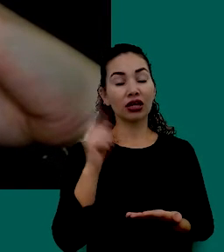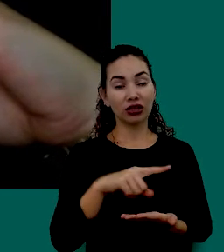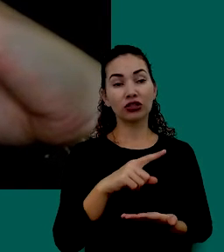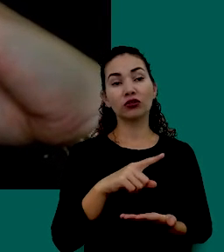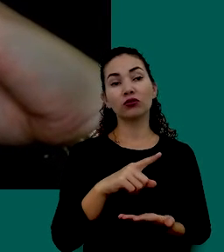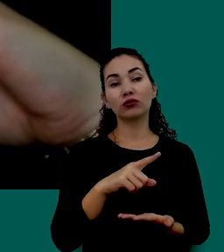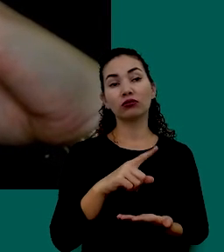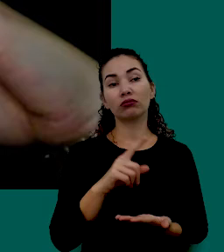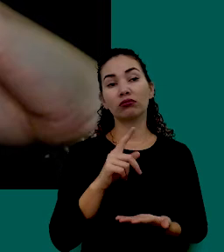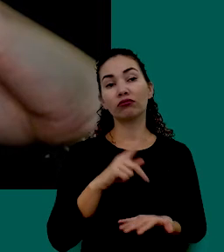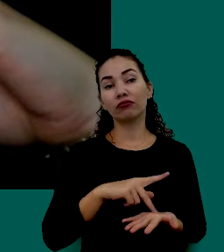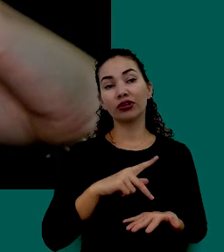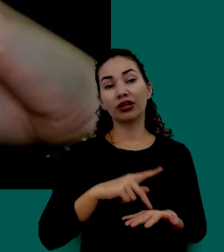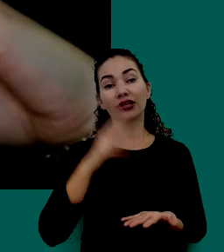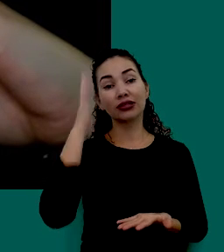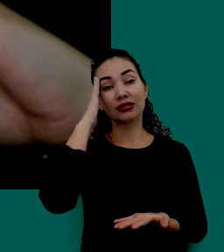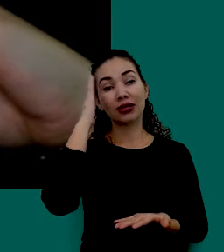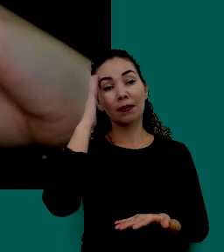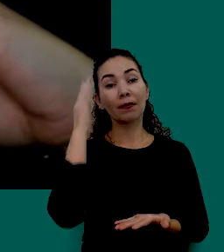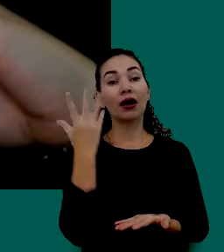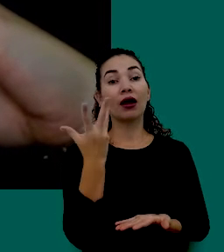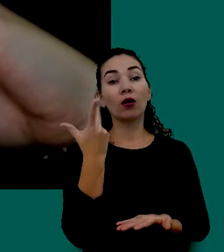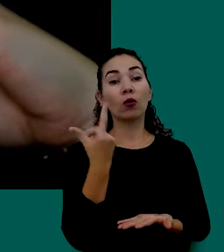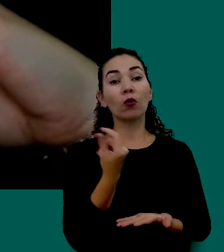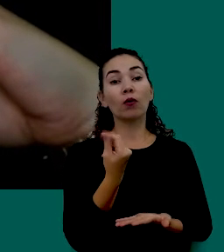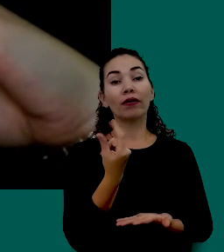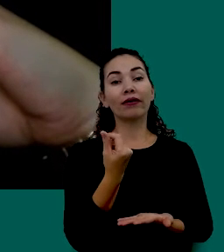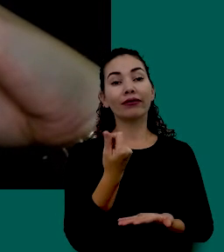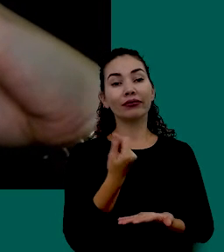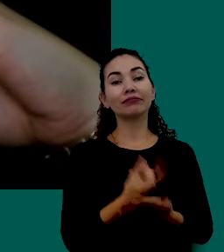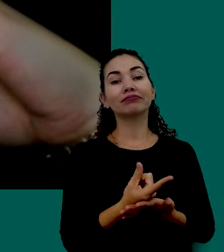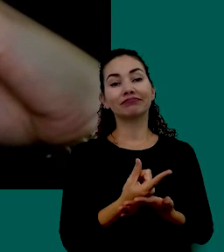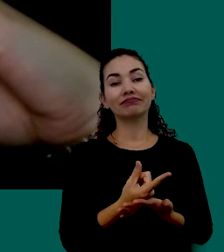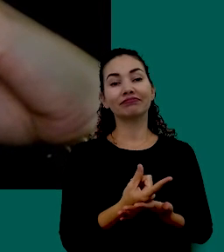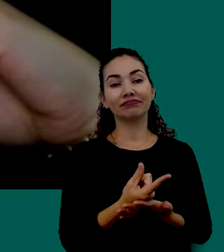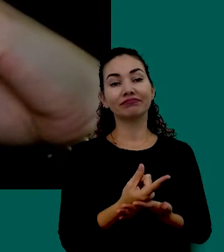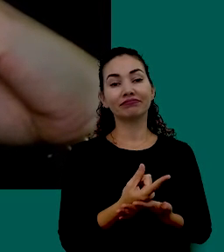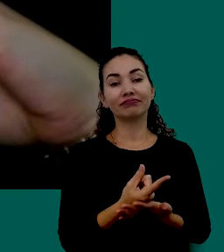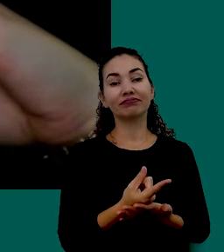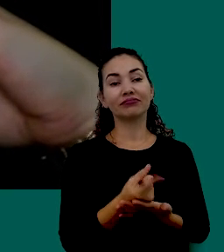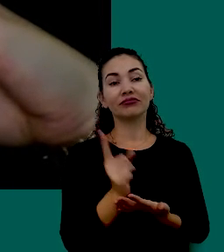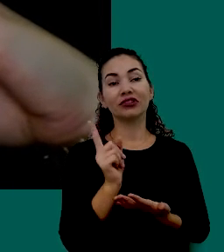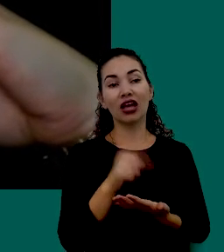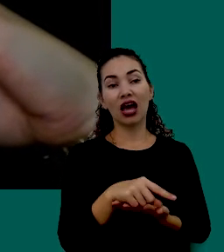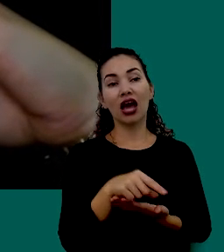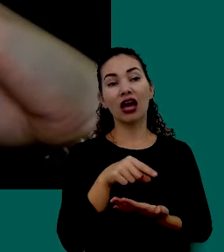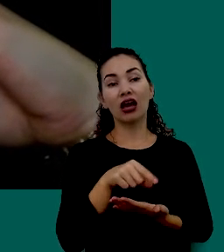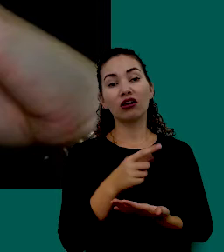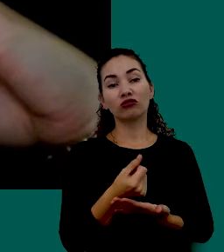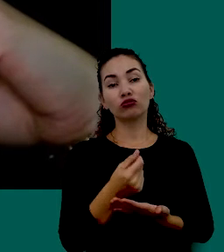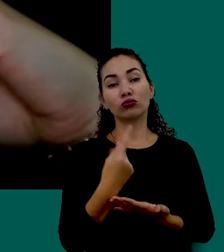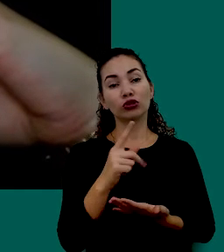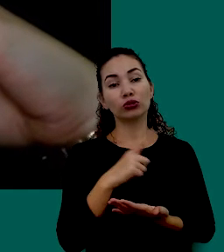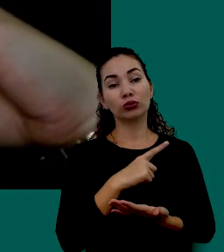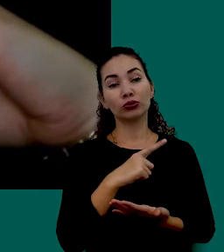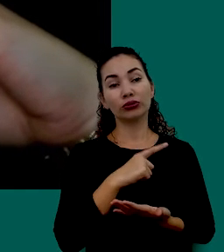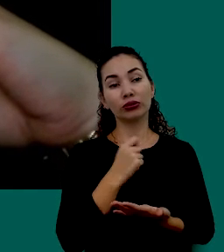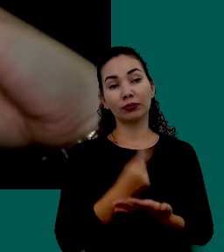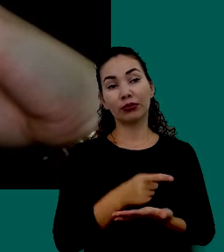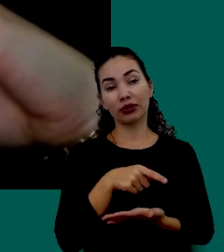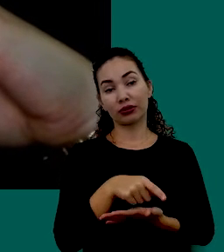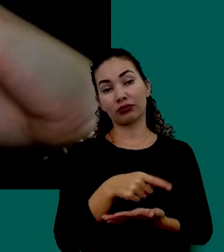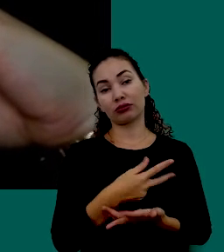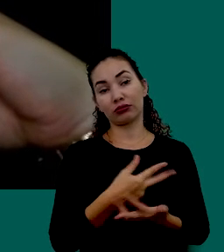Do Dinheiro Que Você Está Gastando Que É Esse O Valor Que Você Tem Para Gastar